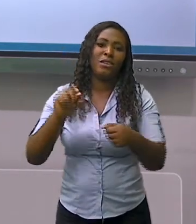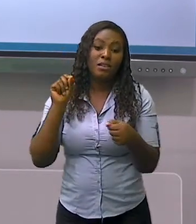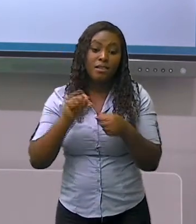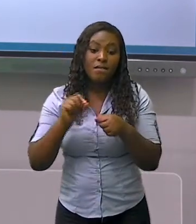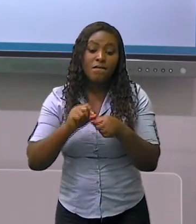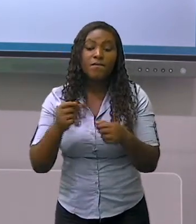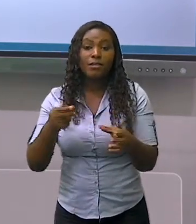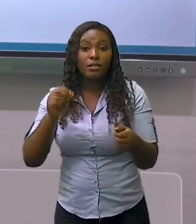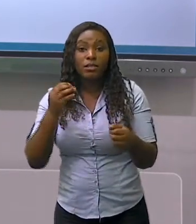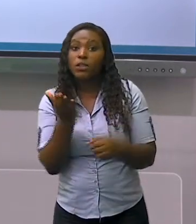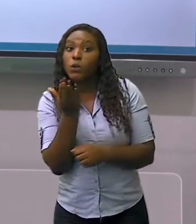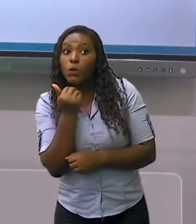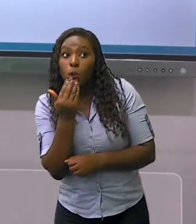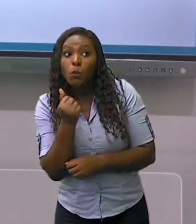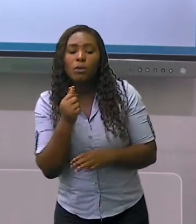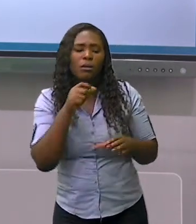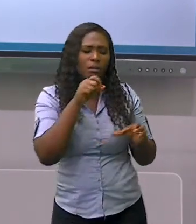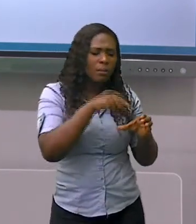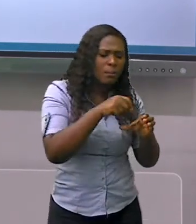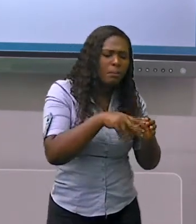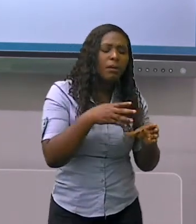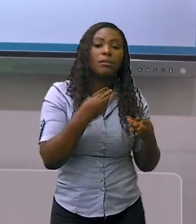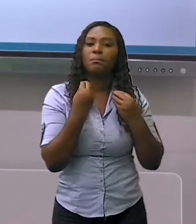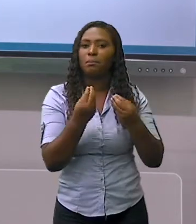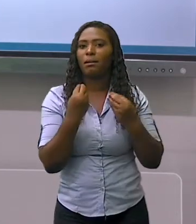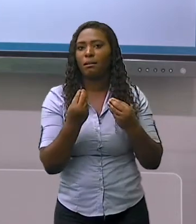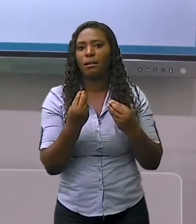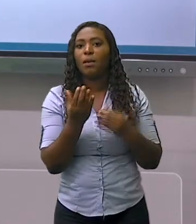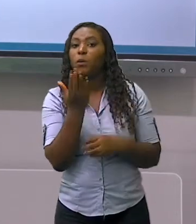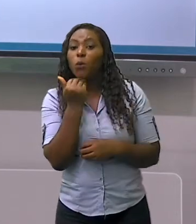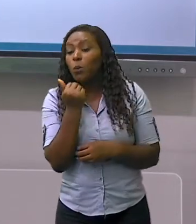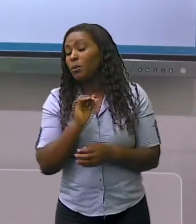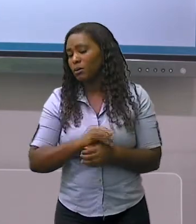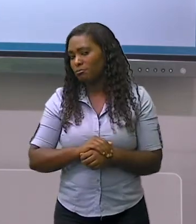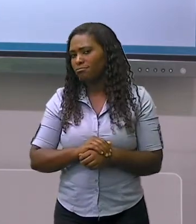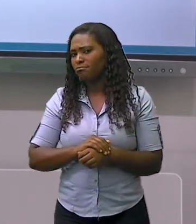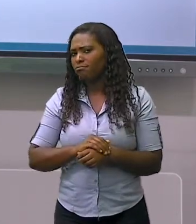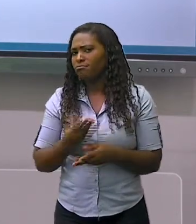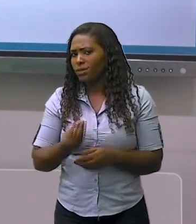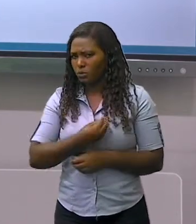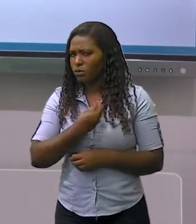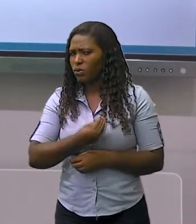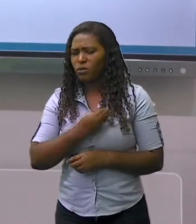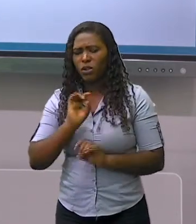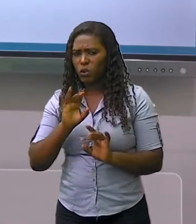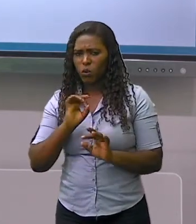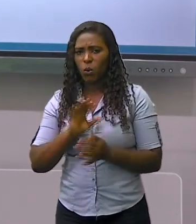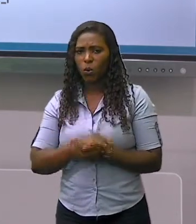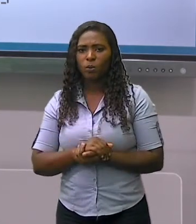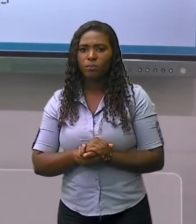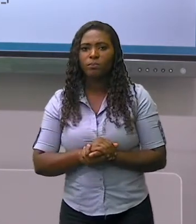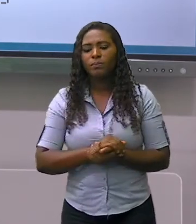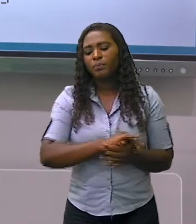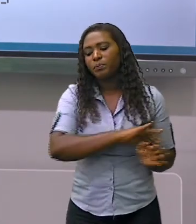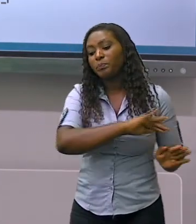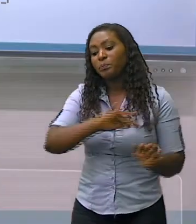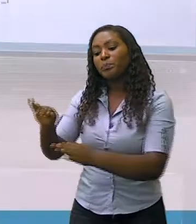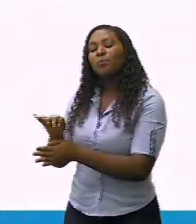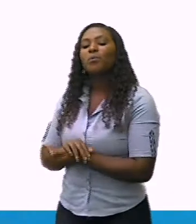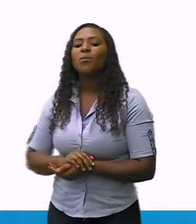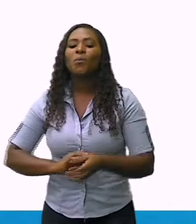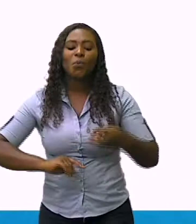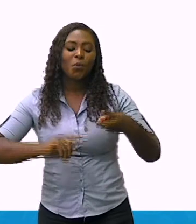alimento para a sobrevivência do grupo. O nosso terceiro grupo tradicional são